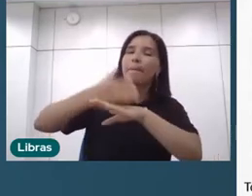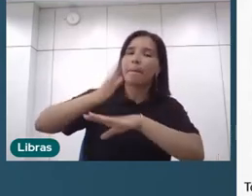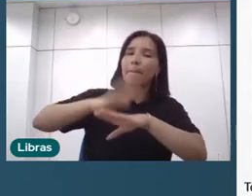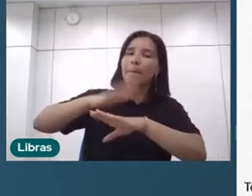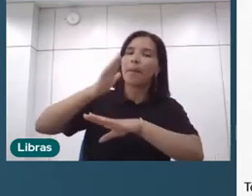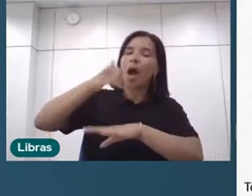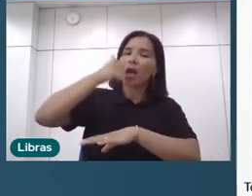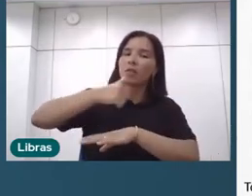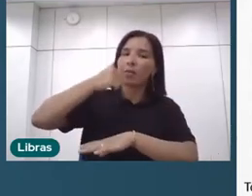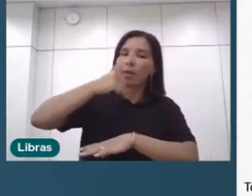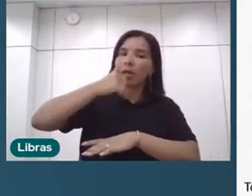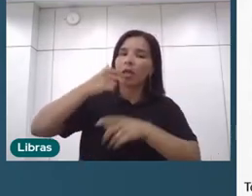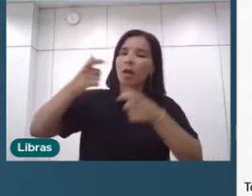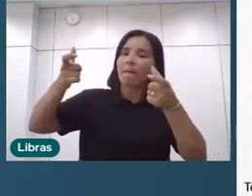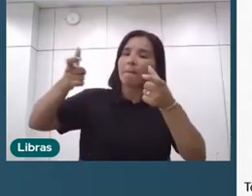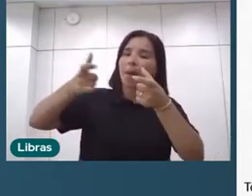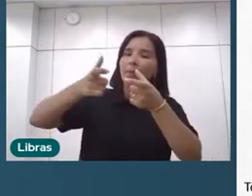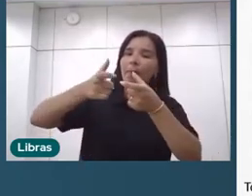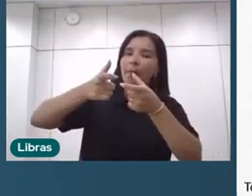menor o nível,